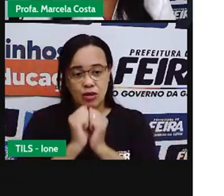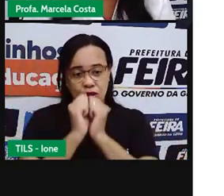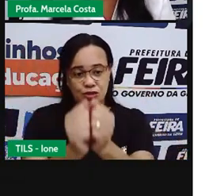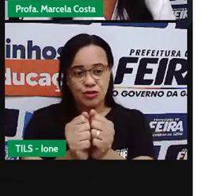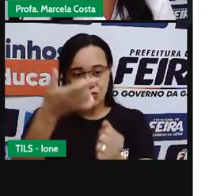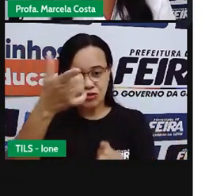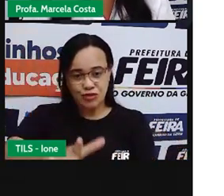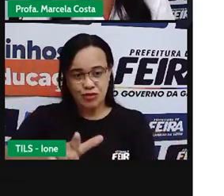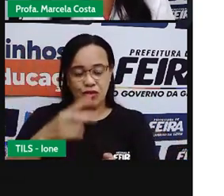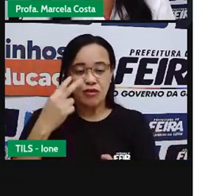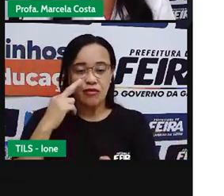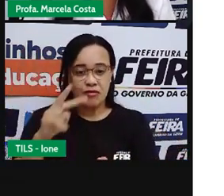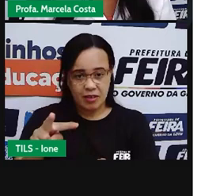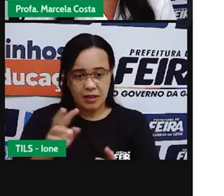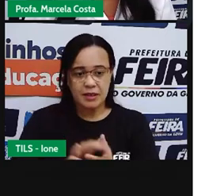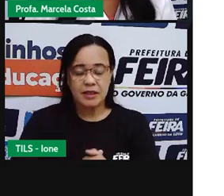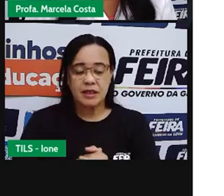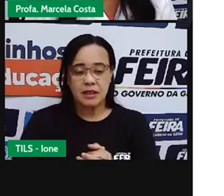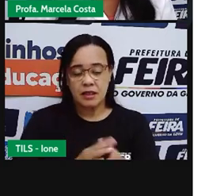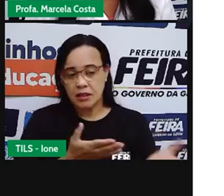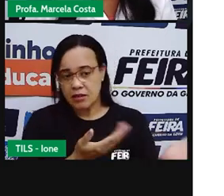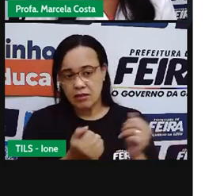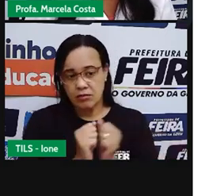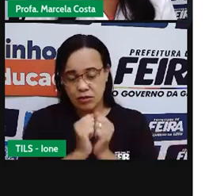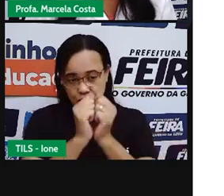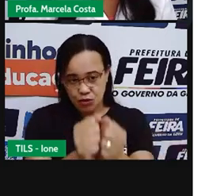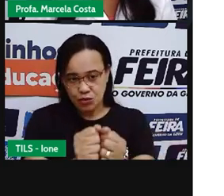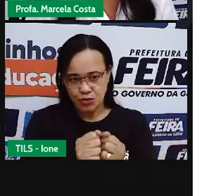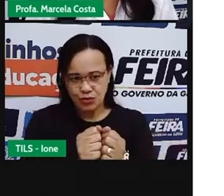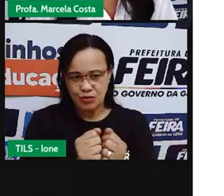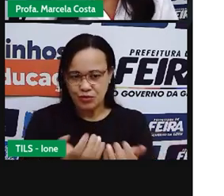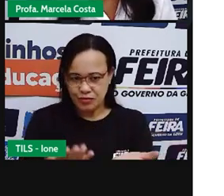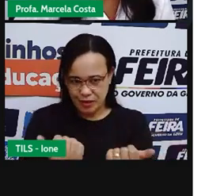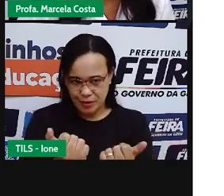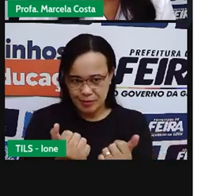Juntos Novamente Agora Você Vai Poder Me Acompanhar